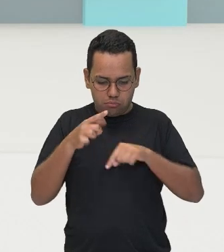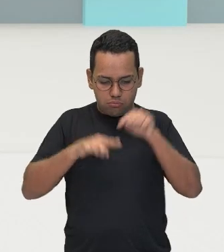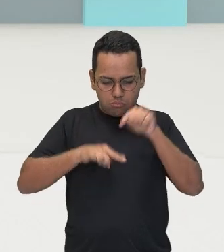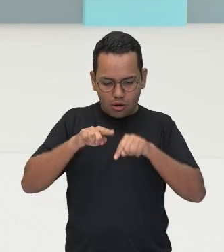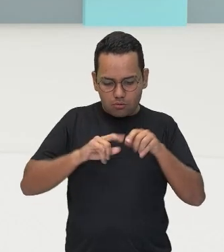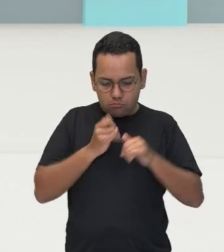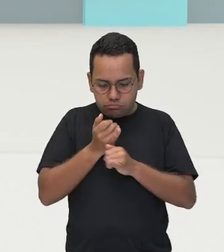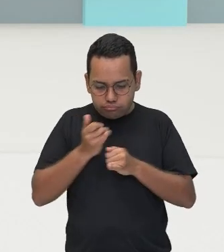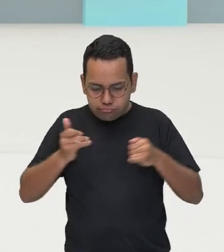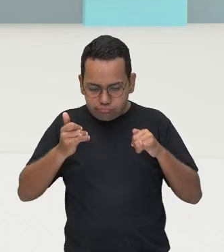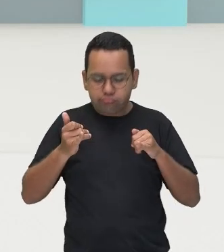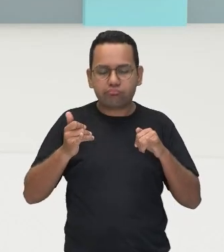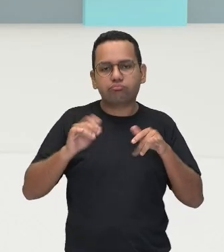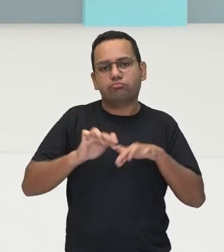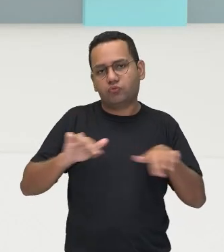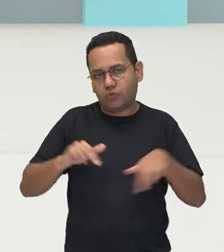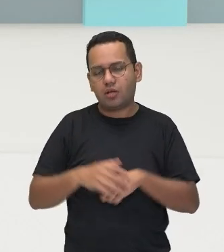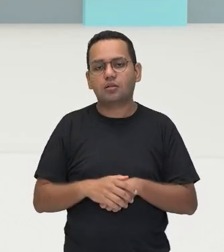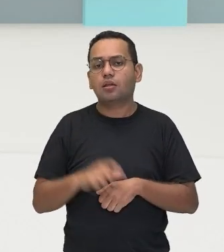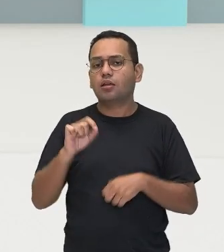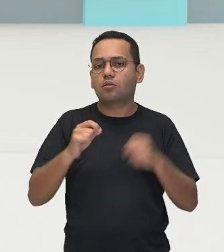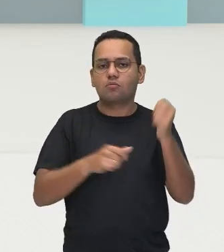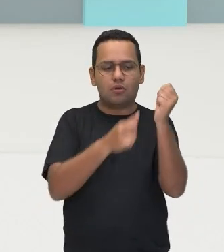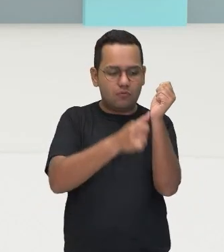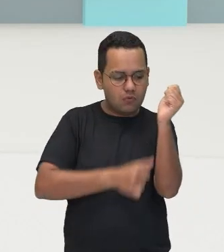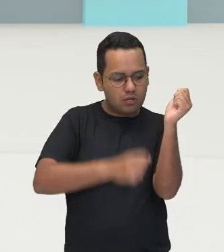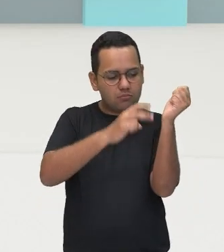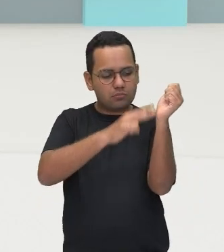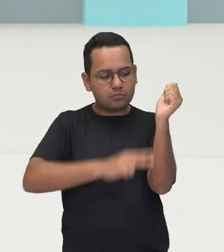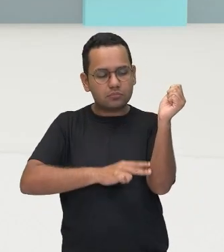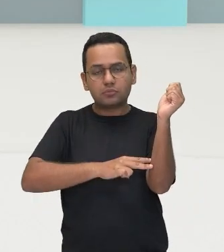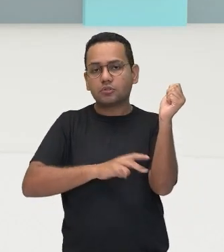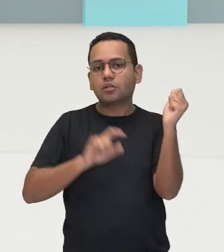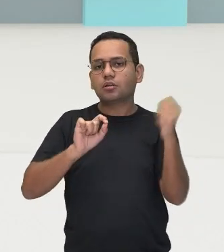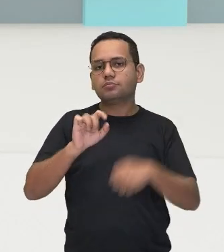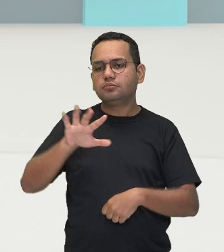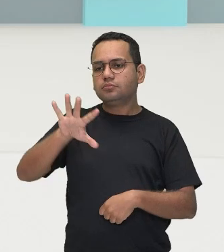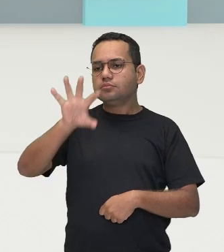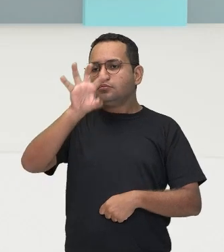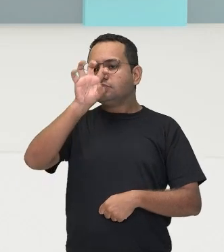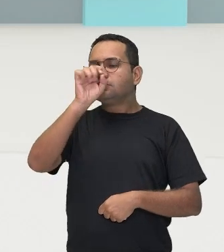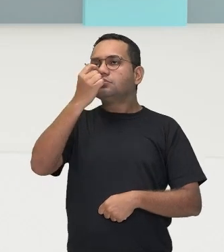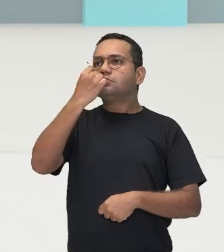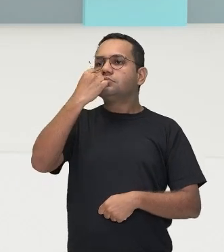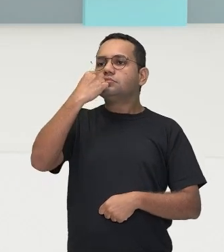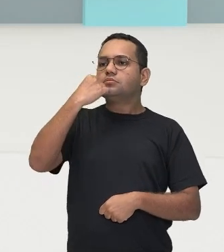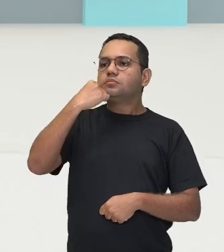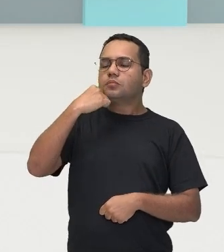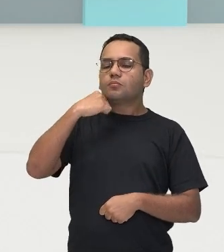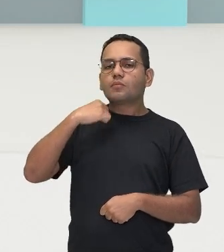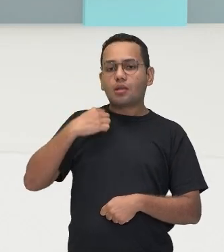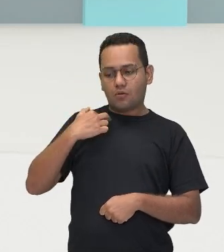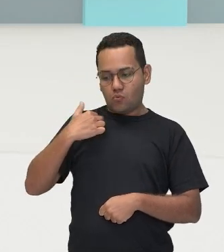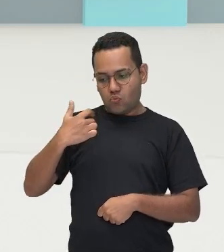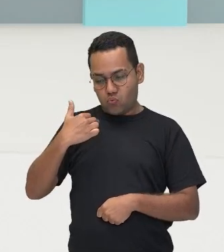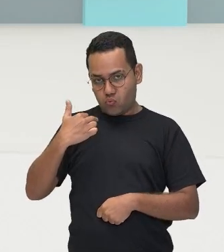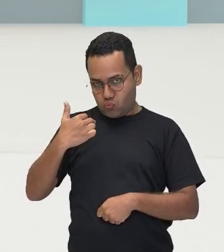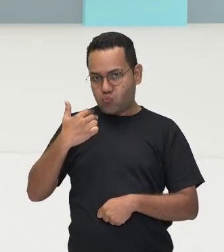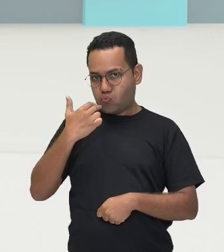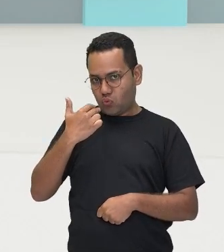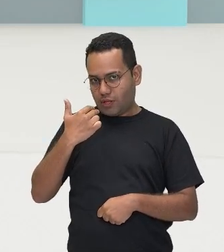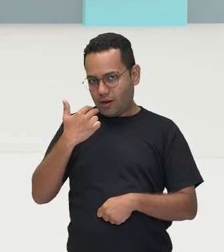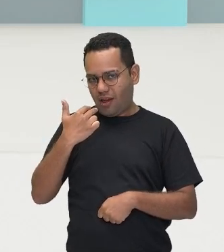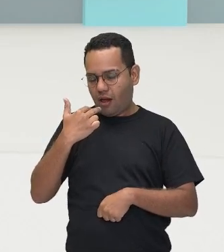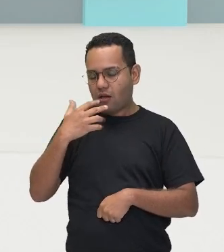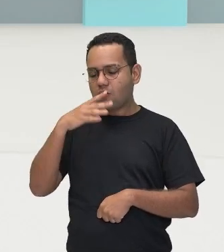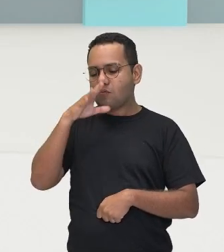diante, né, levando essa parte de nutrientes e oxigênio, e trazendo, né, o gás carbônico e o quê?